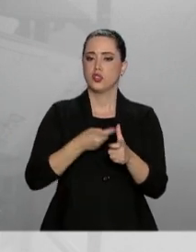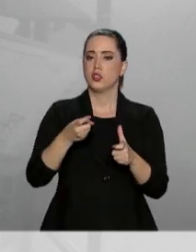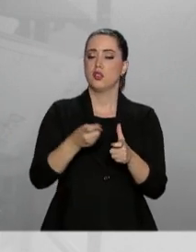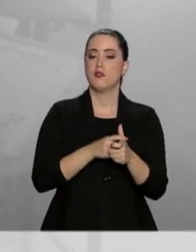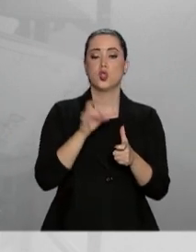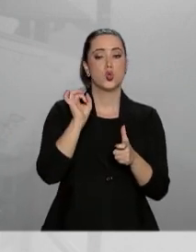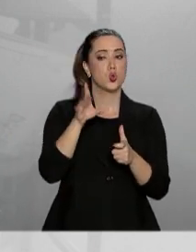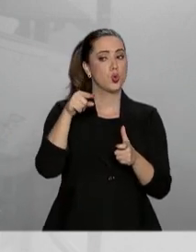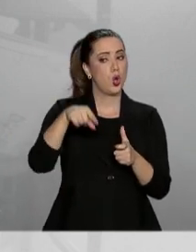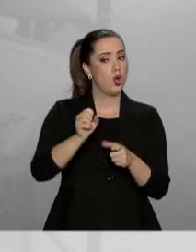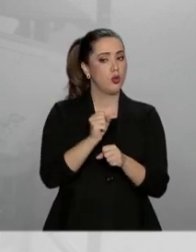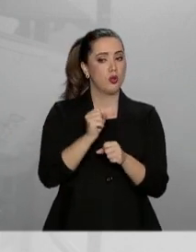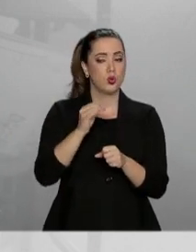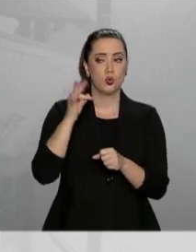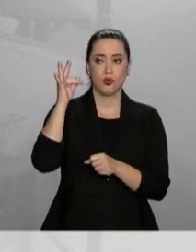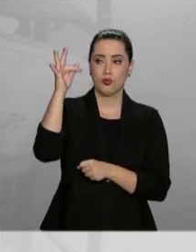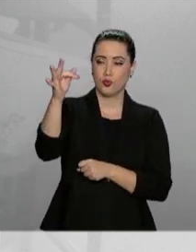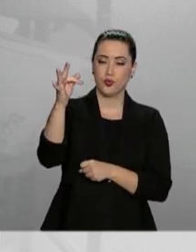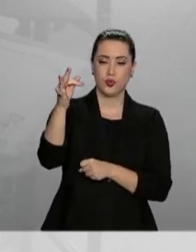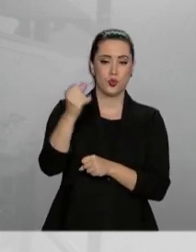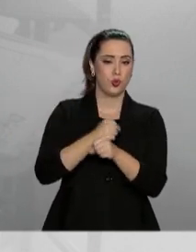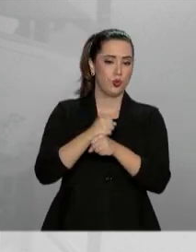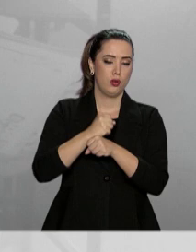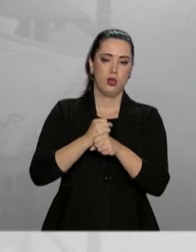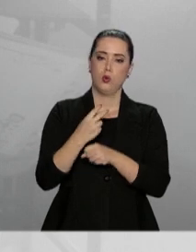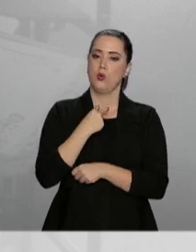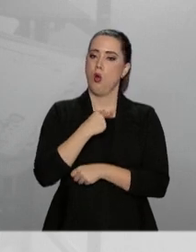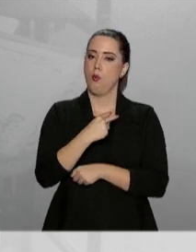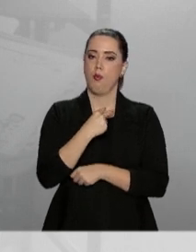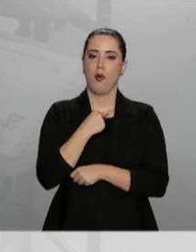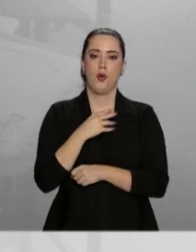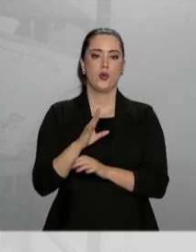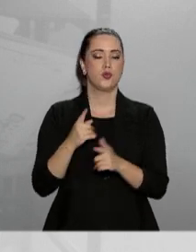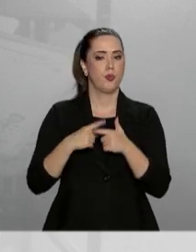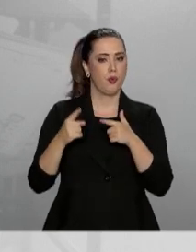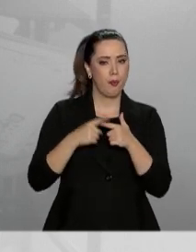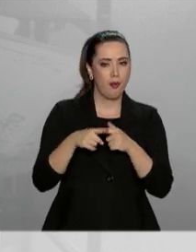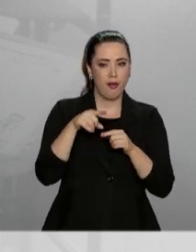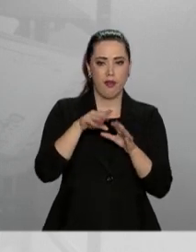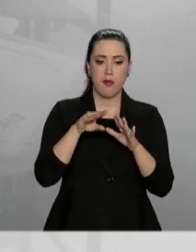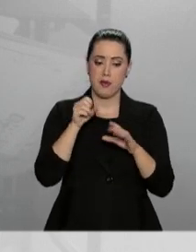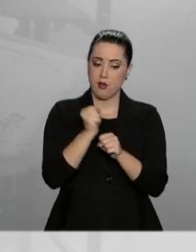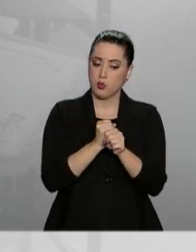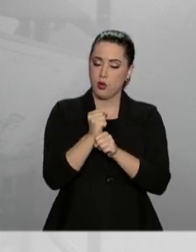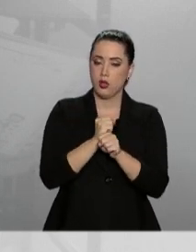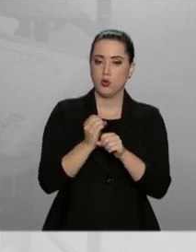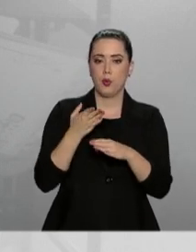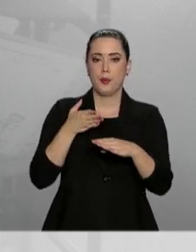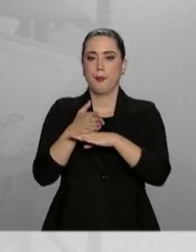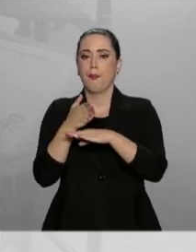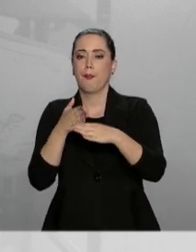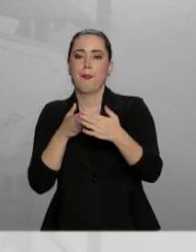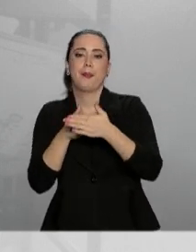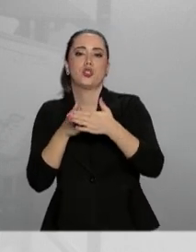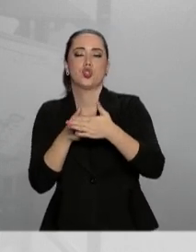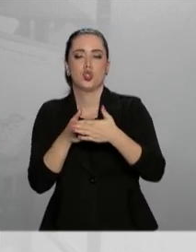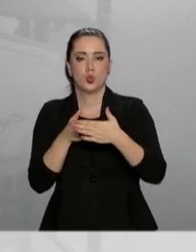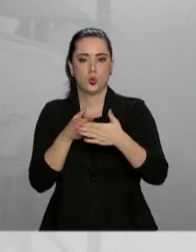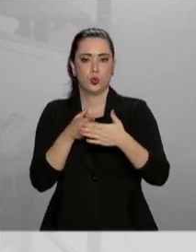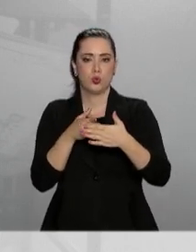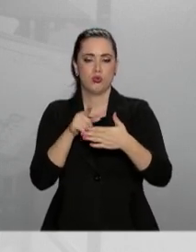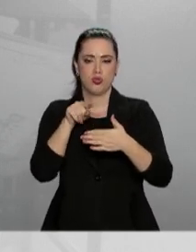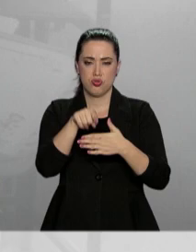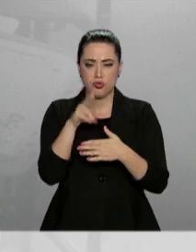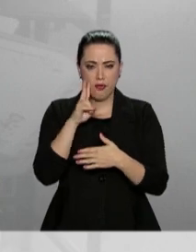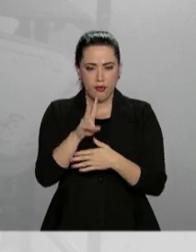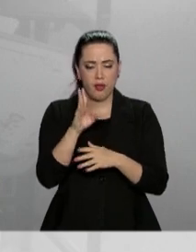afetar a matrícula somente do próximo ano. O aluno não pode ser prejudicado nem impedido de assistir às aulas. E exigir